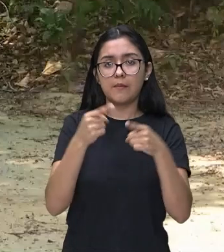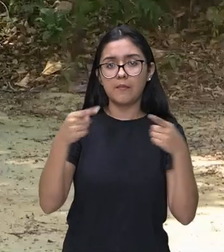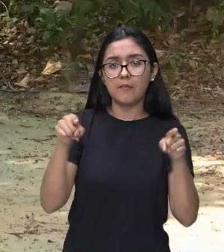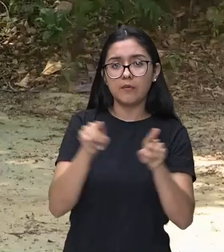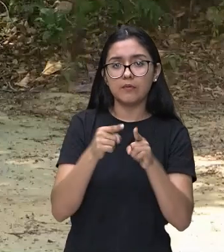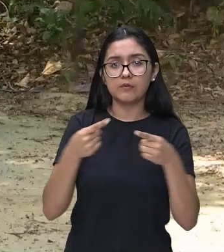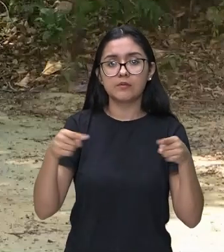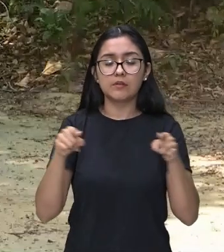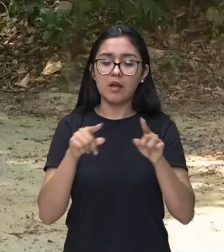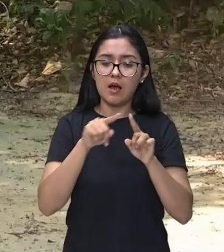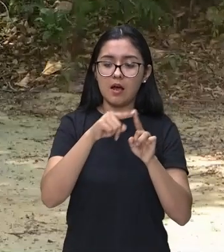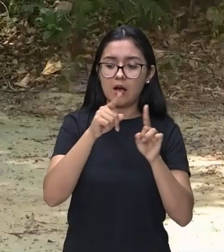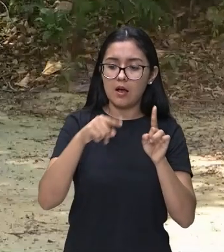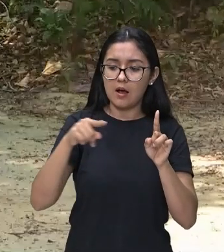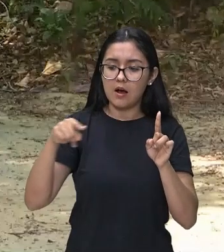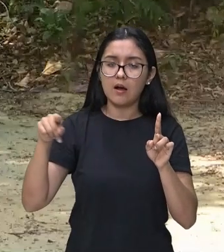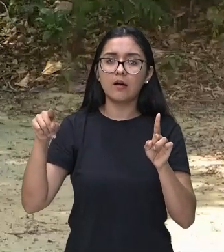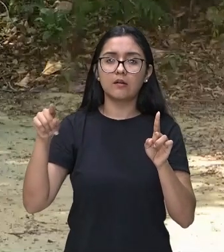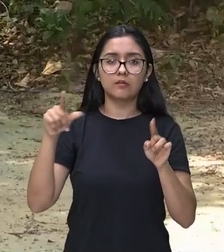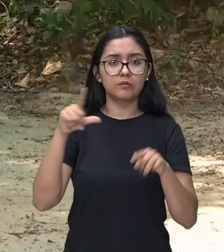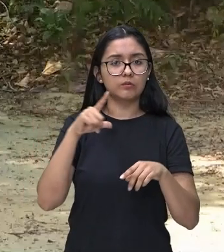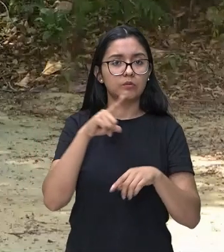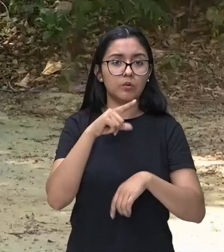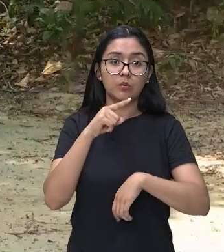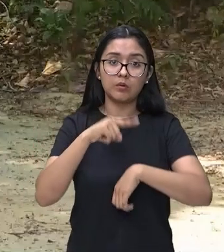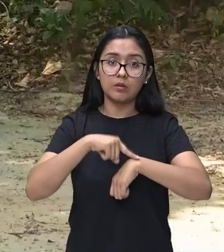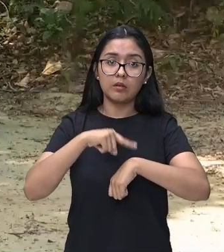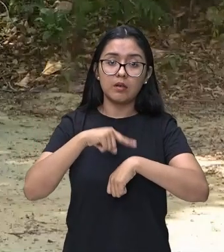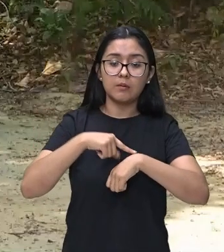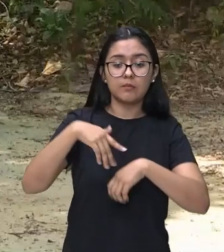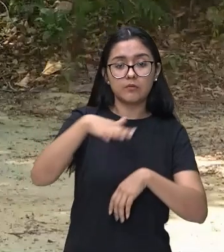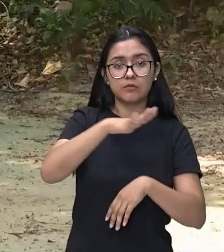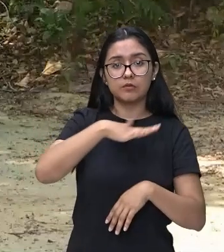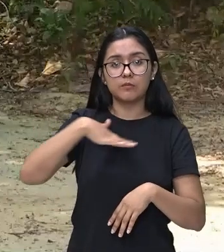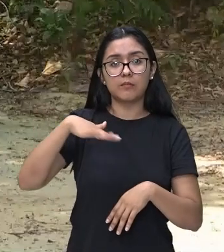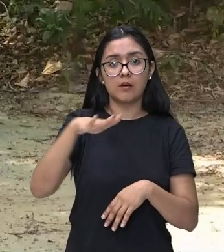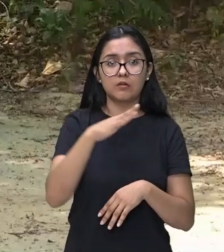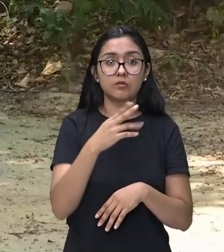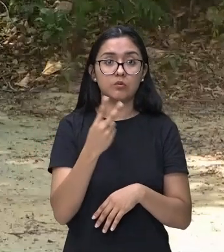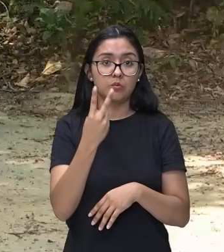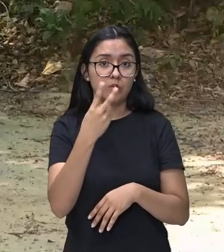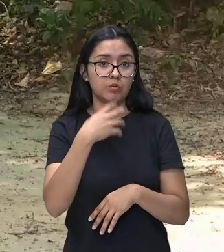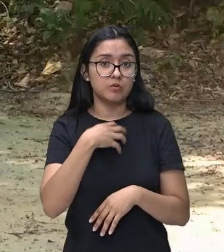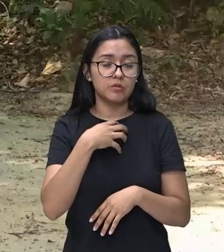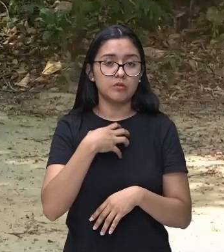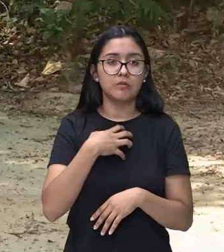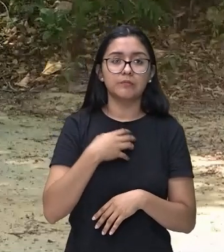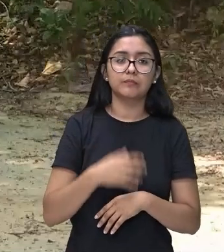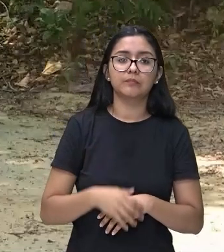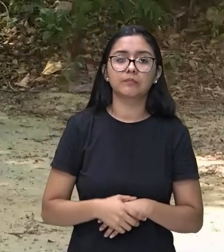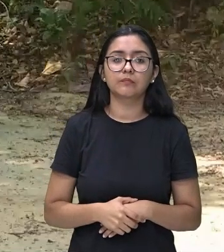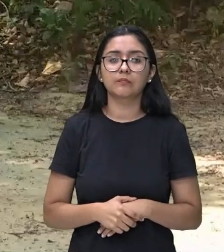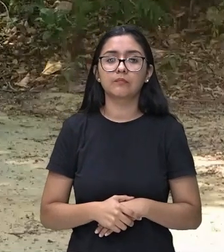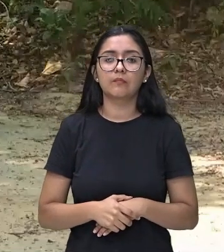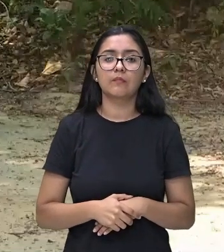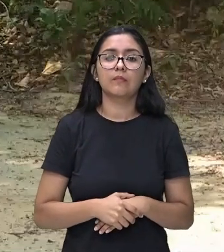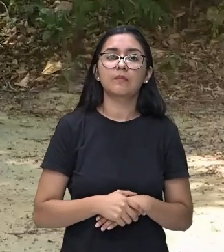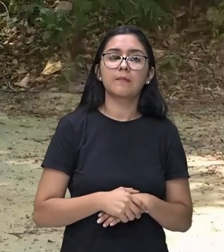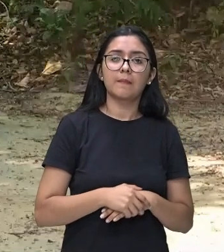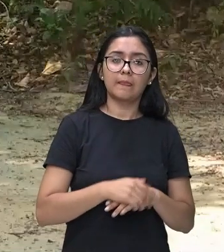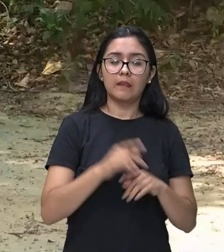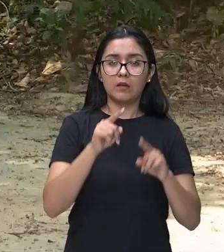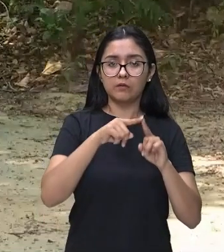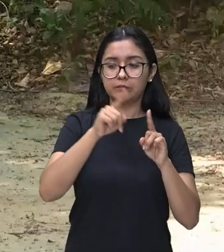percorrem tempo-espaço de duas formas. sonoras, com frequências regulares,